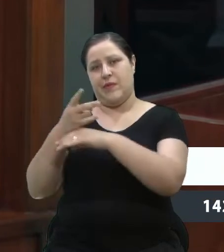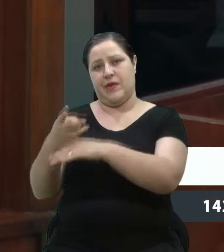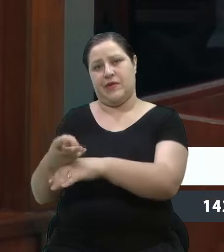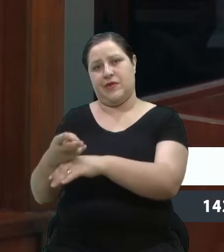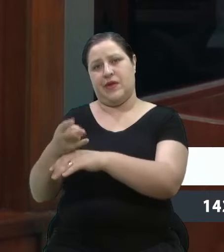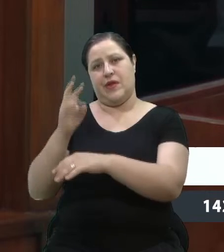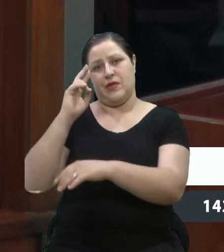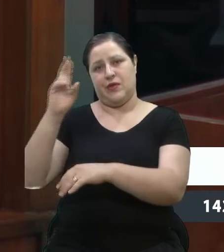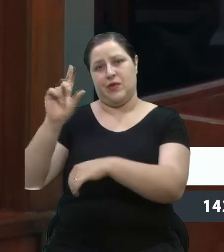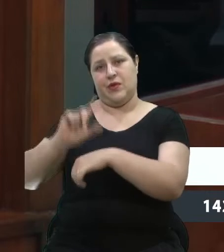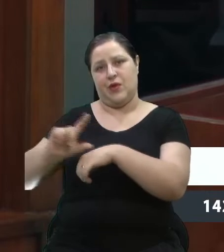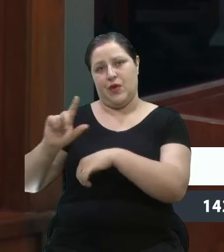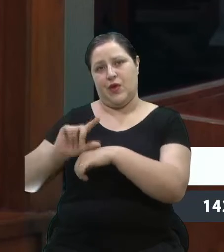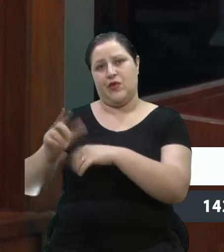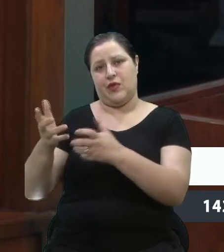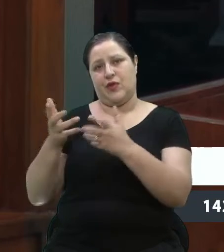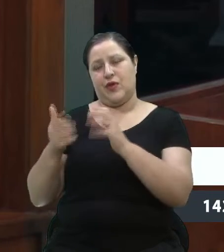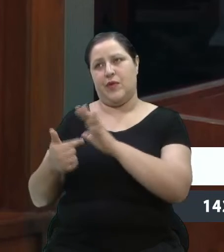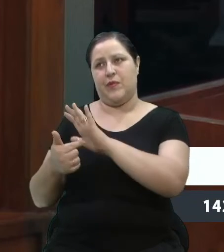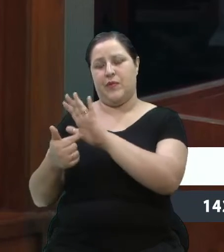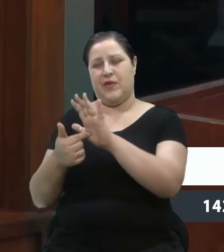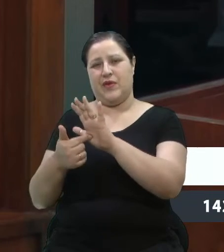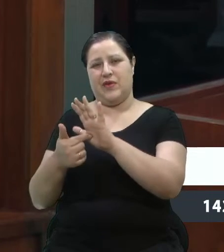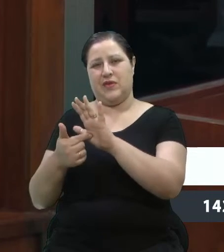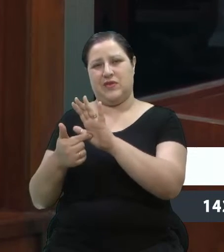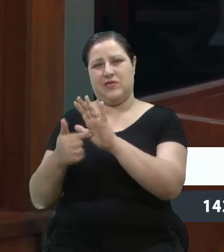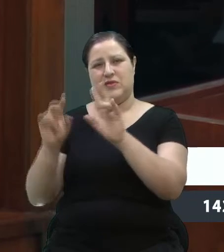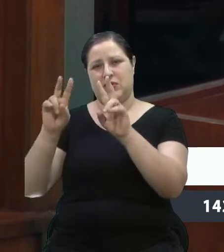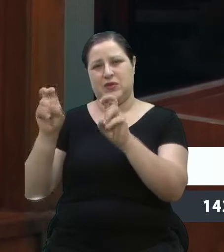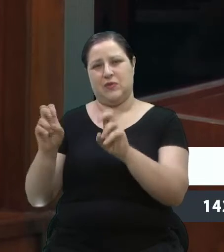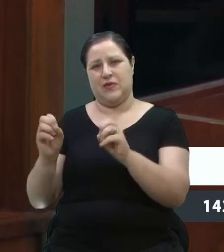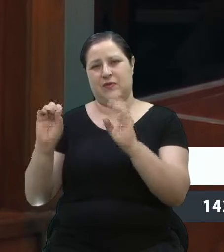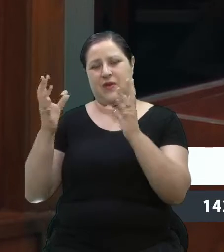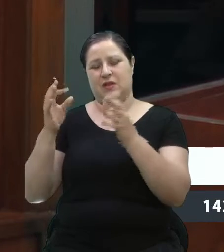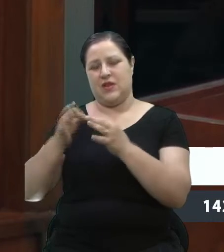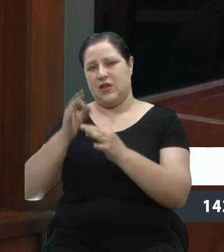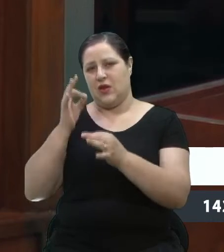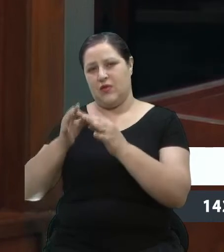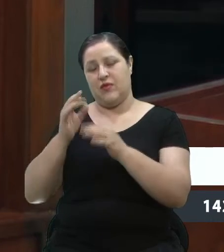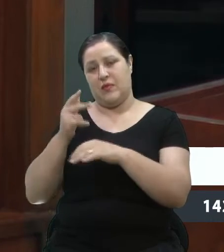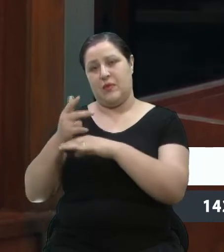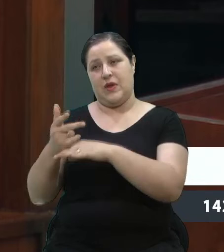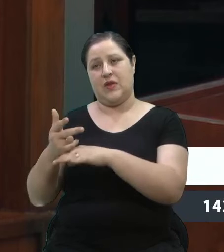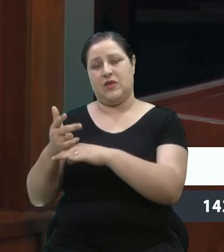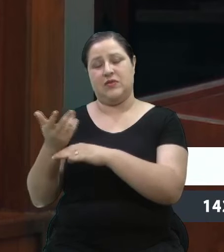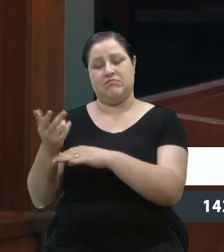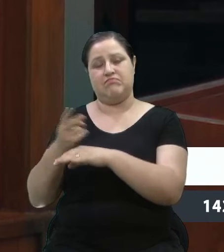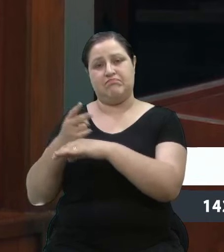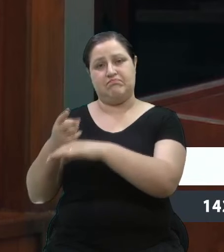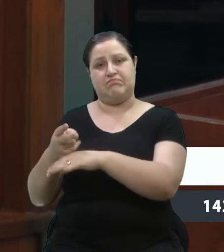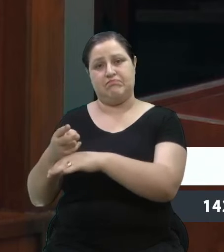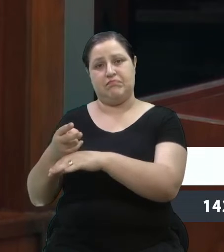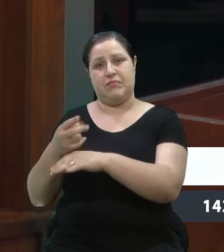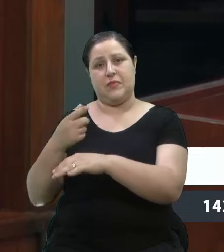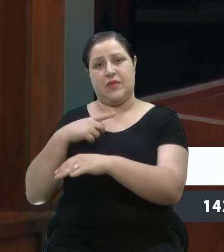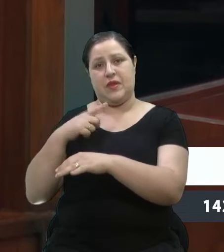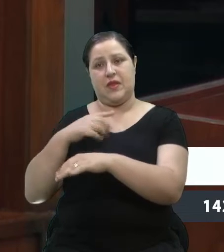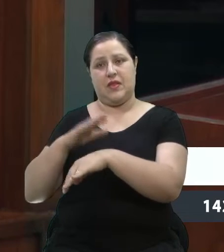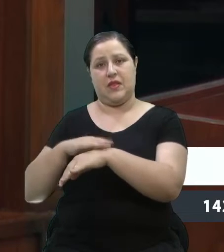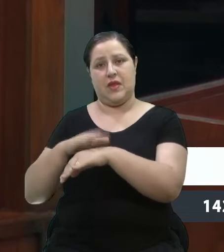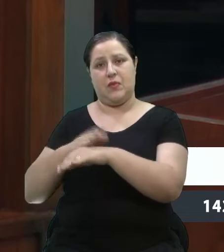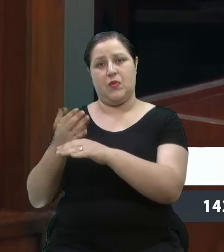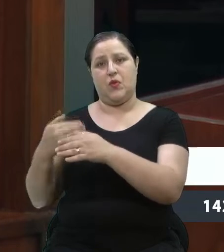para pessoas que queiram fazer vitrines, temáticas sobre Festa Nacional da Uva, e o restante do tempo ele fica em casa,